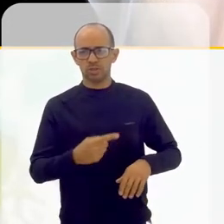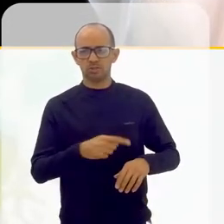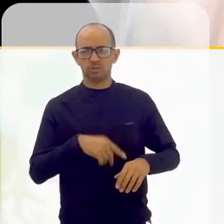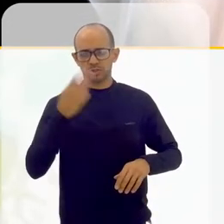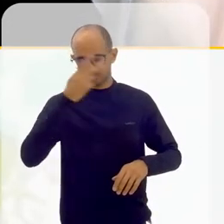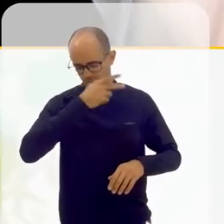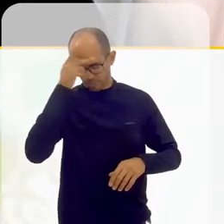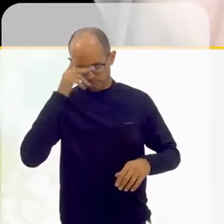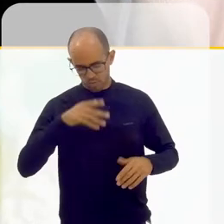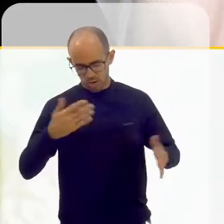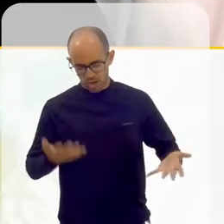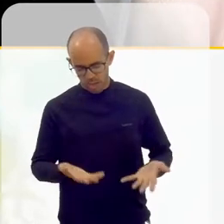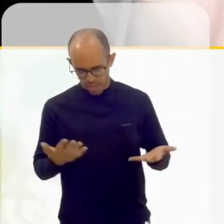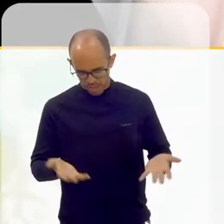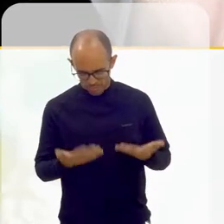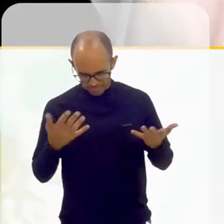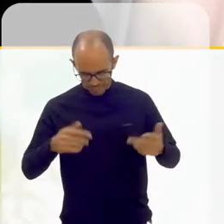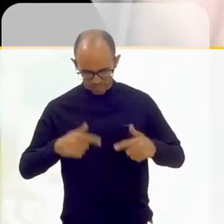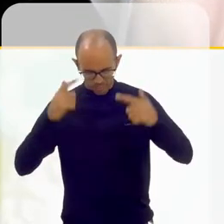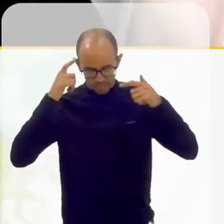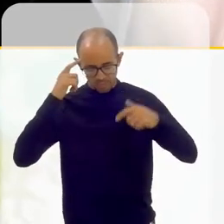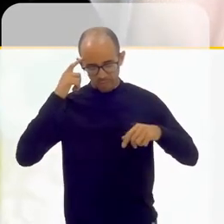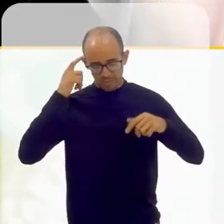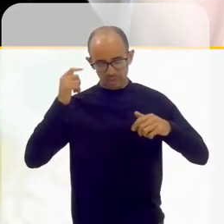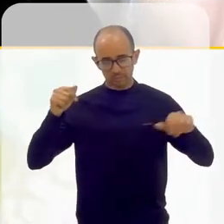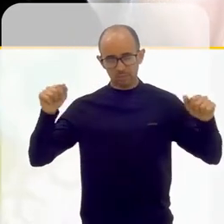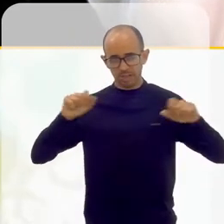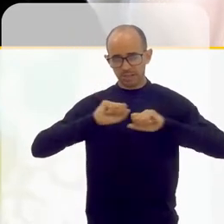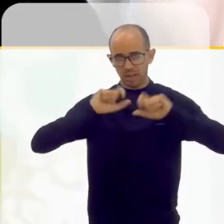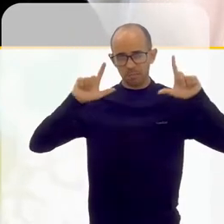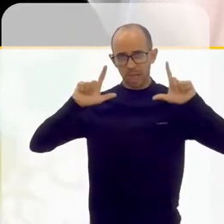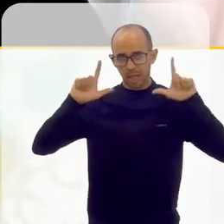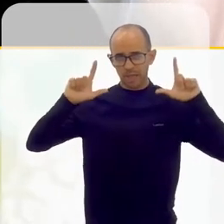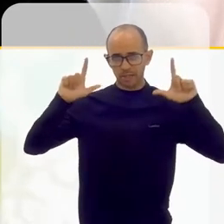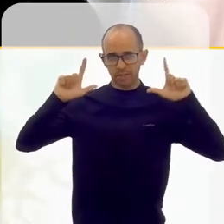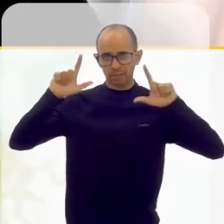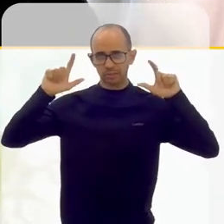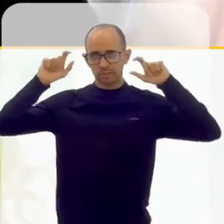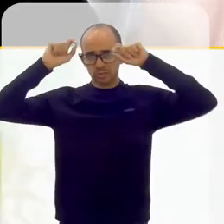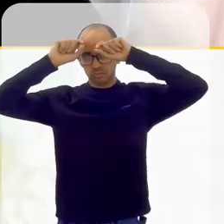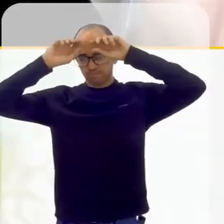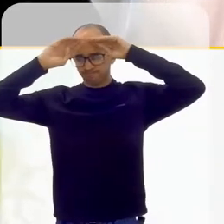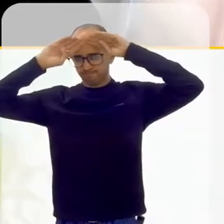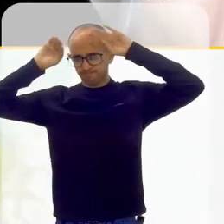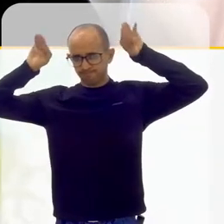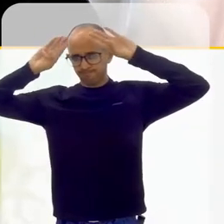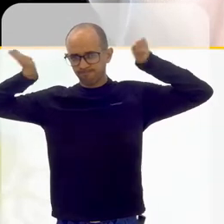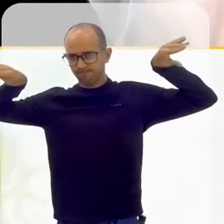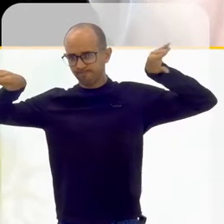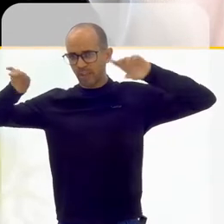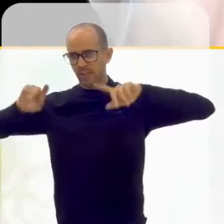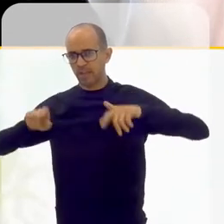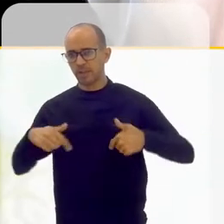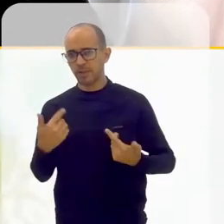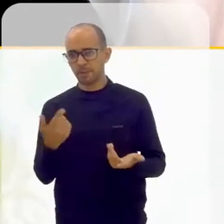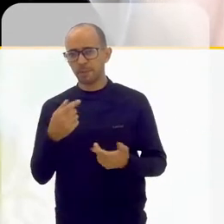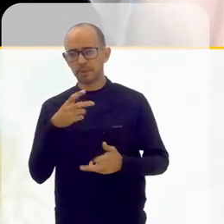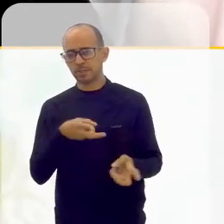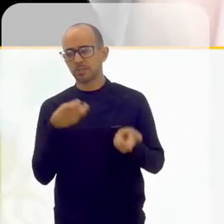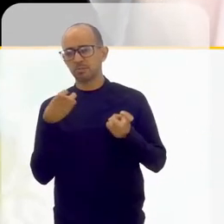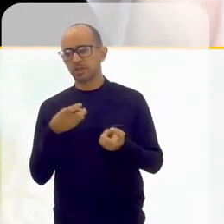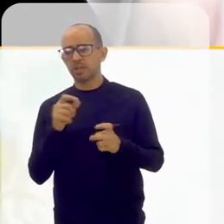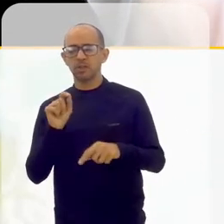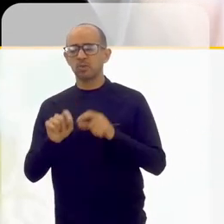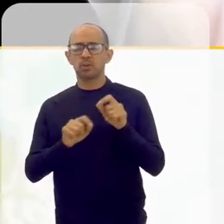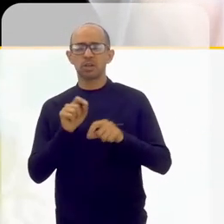mais arejada, com a cabeça mais aberta, com os olhos abertos para a vida, de perceber que o ser